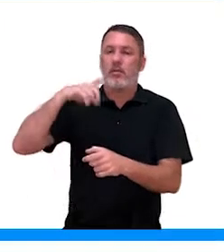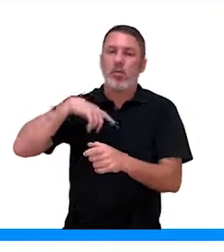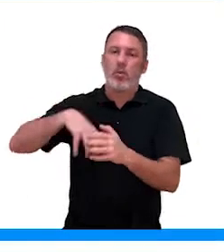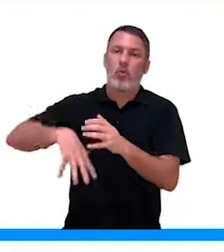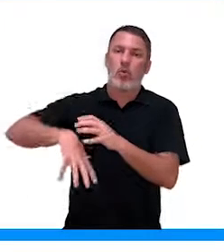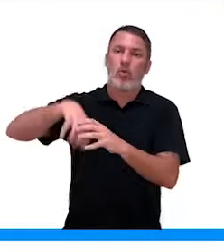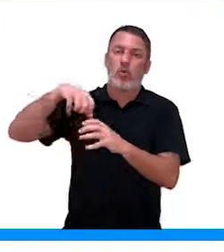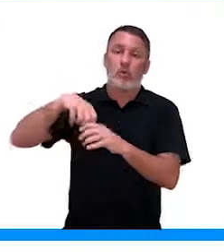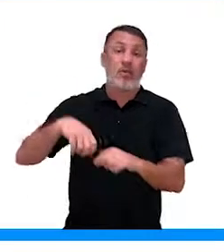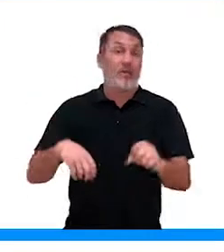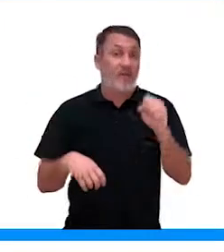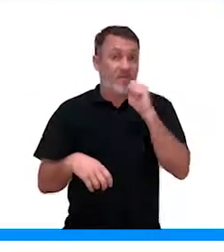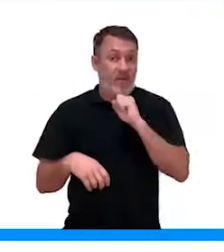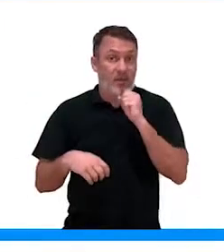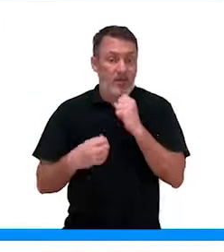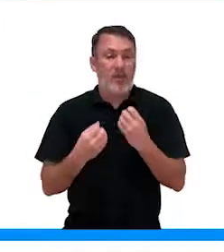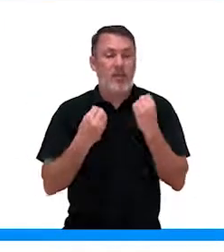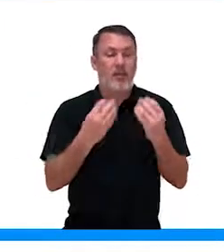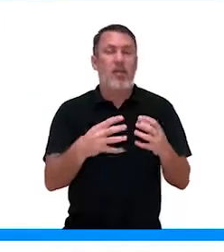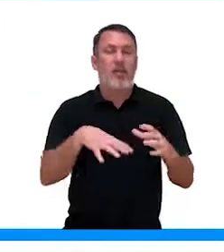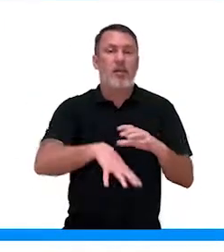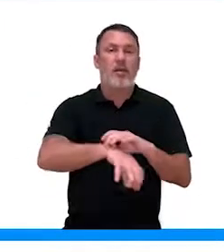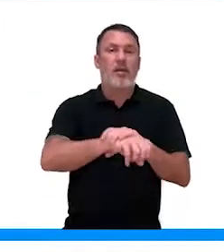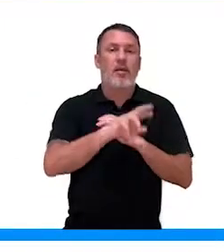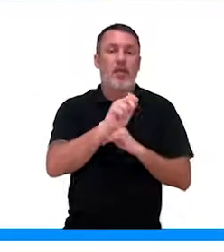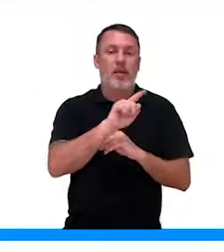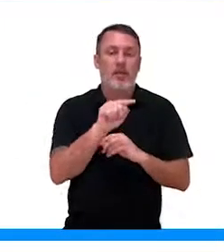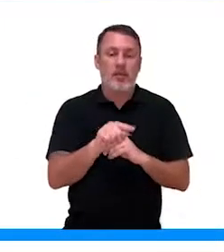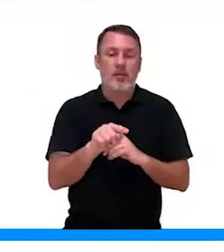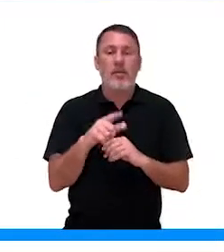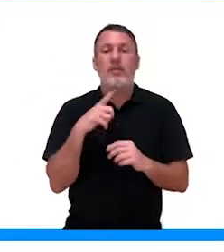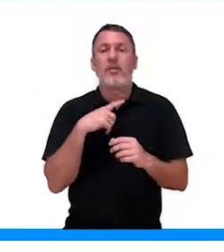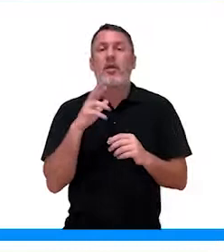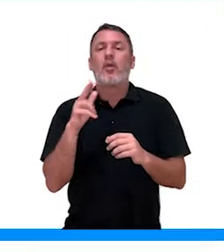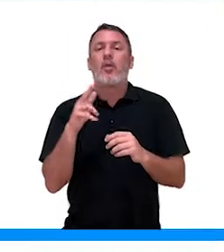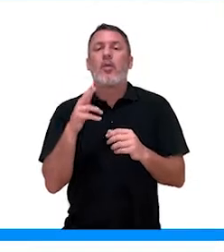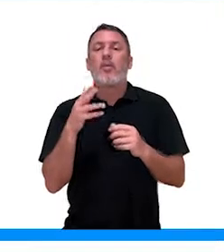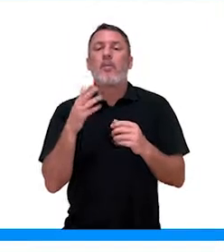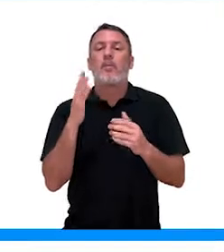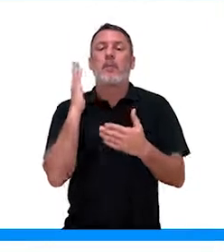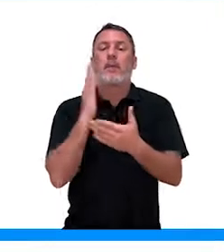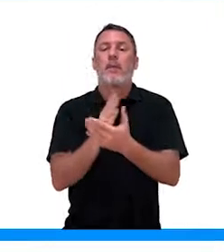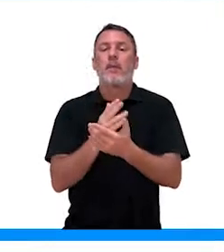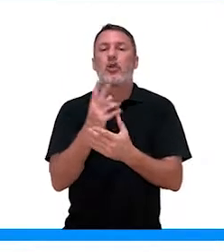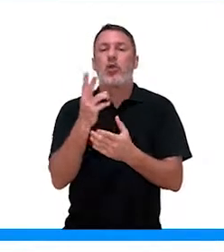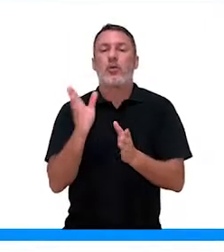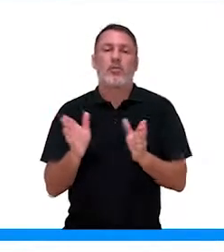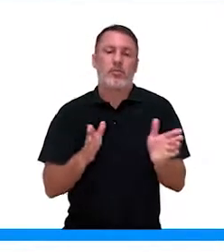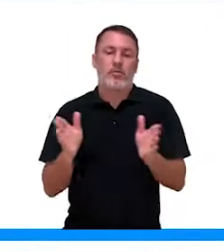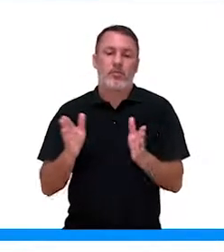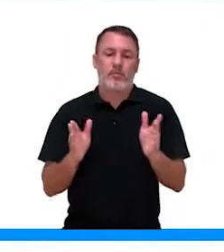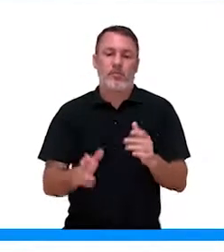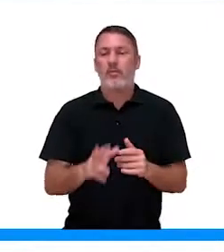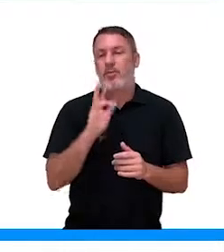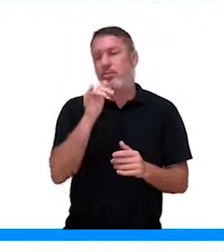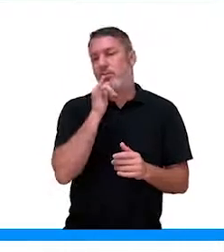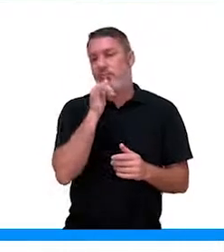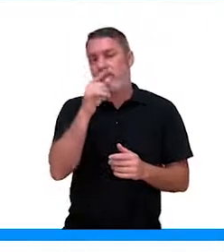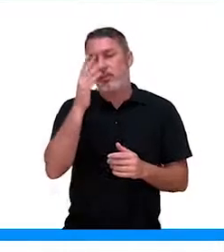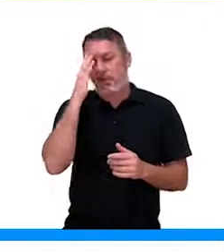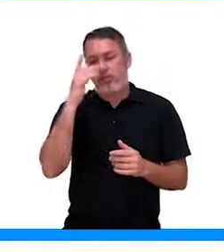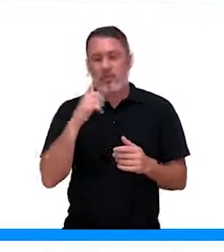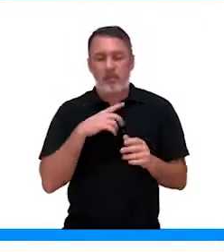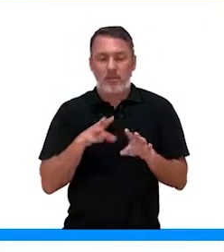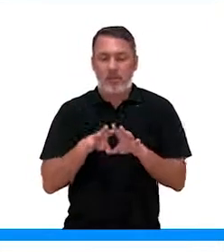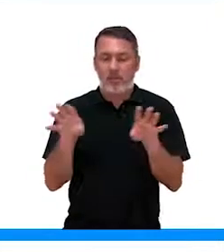mais velhas enviam para as raízes. E aquelas que são intermediárias, levam para os dois. Então, as nervuras,